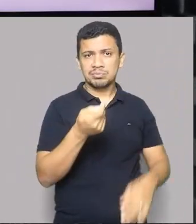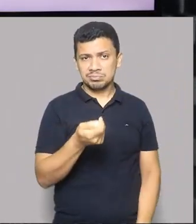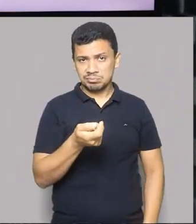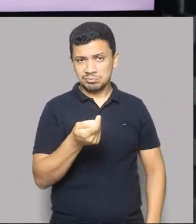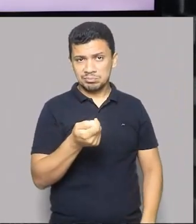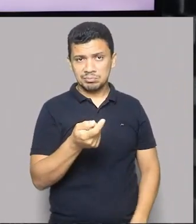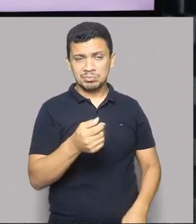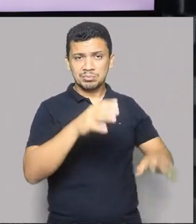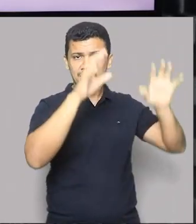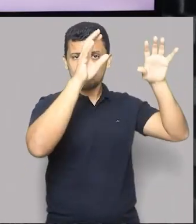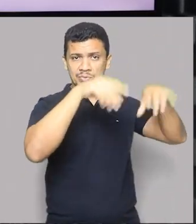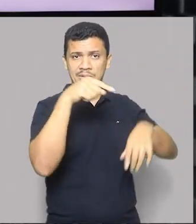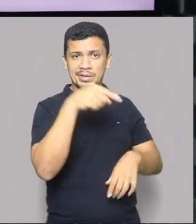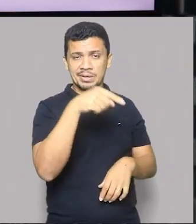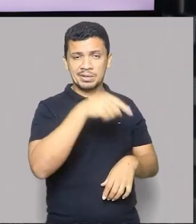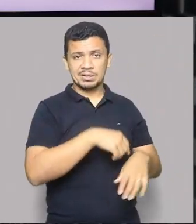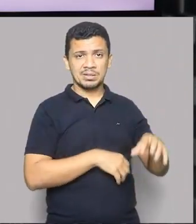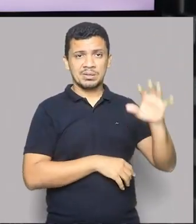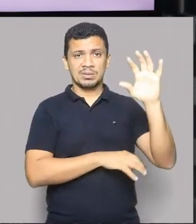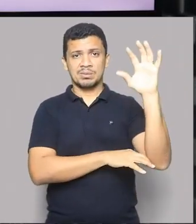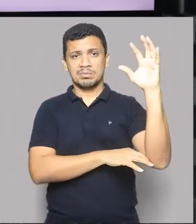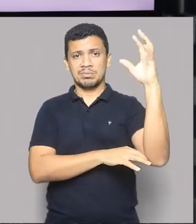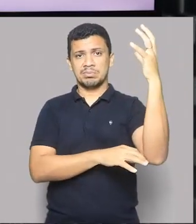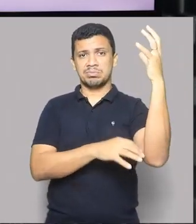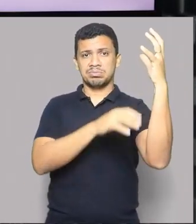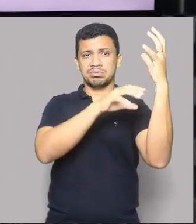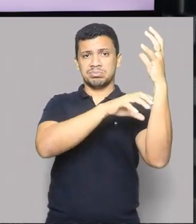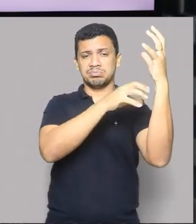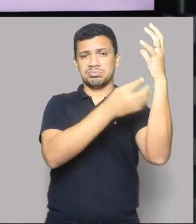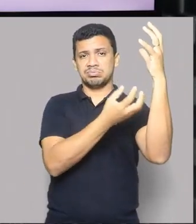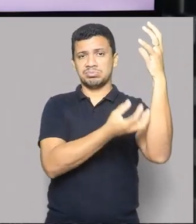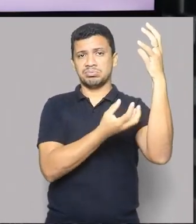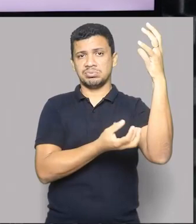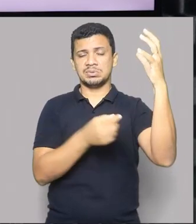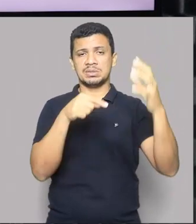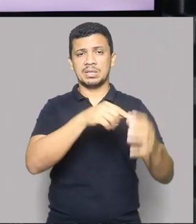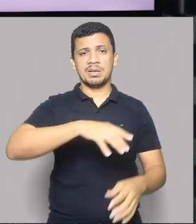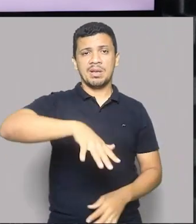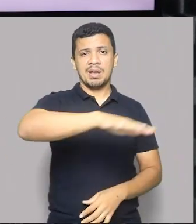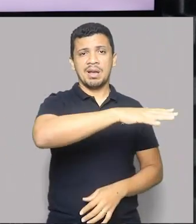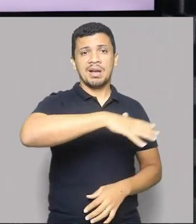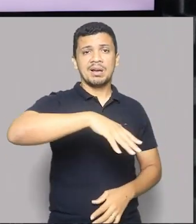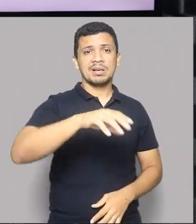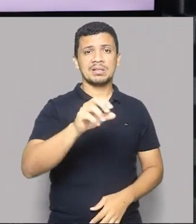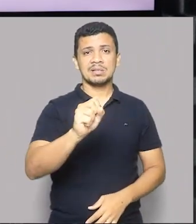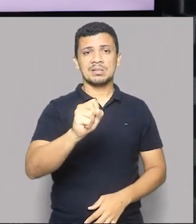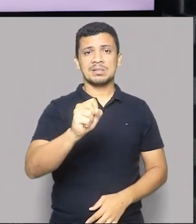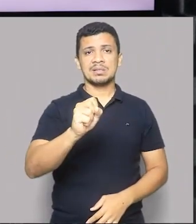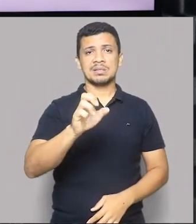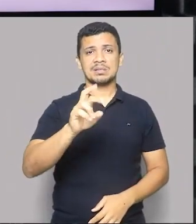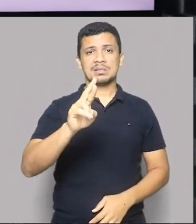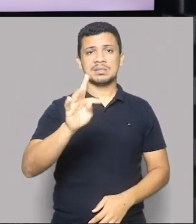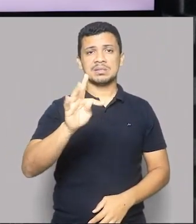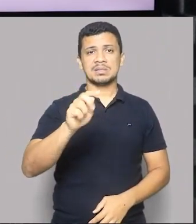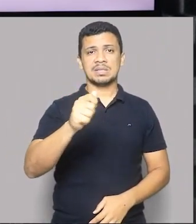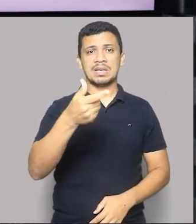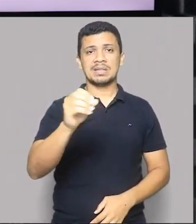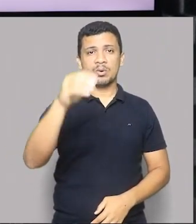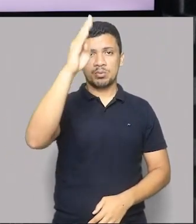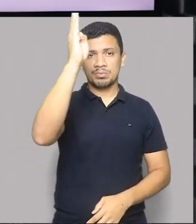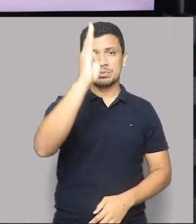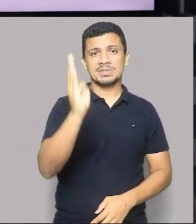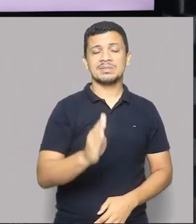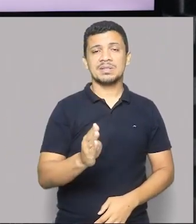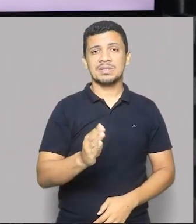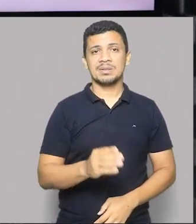nessa caatinga, que nós temos o sertão, né, brasileiro, que, às vezes, a gente fica